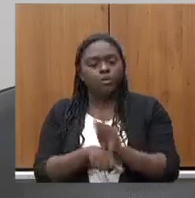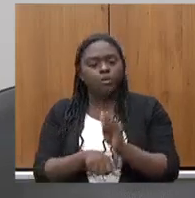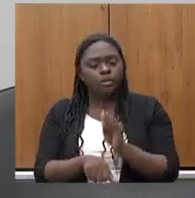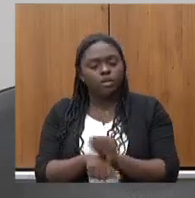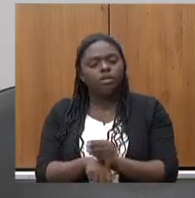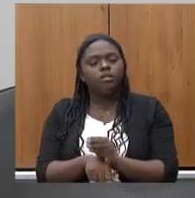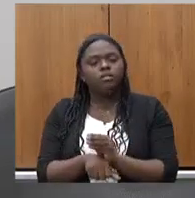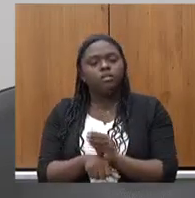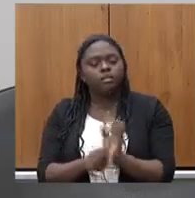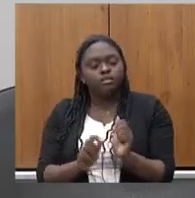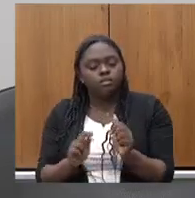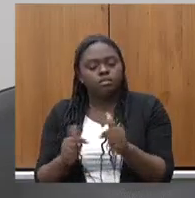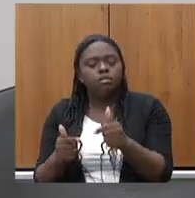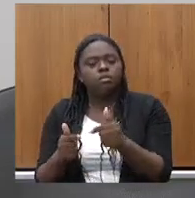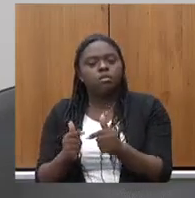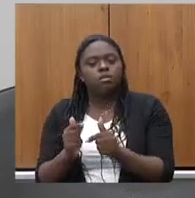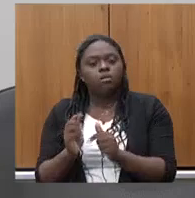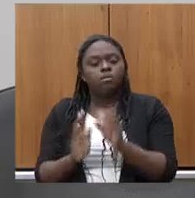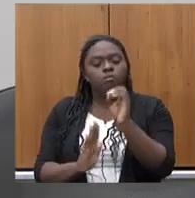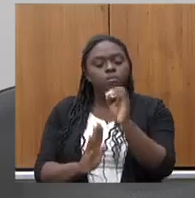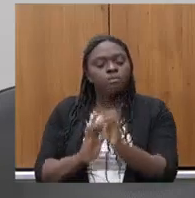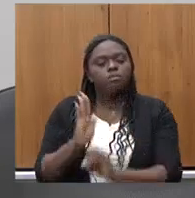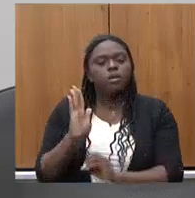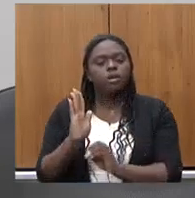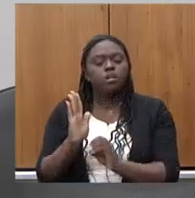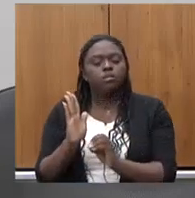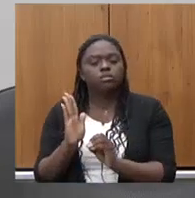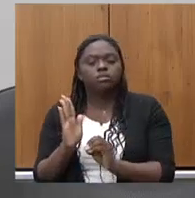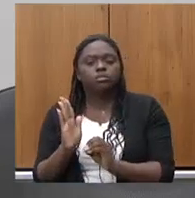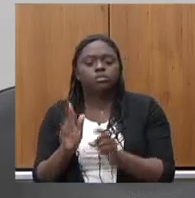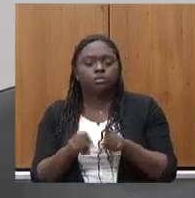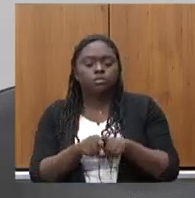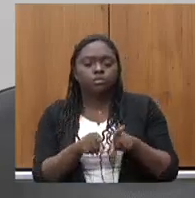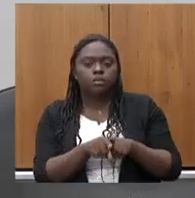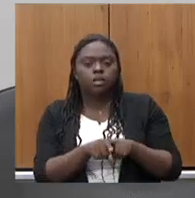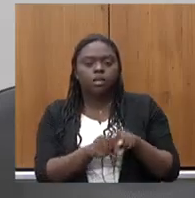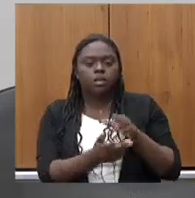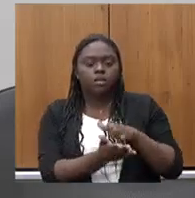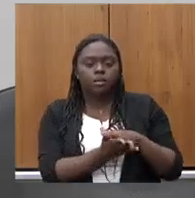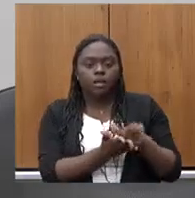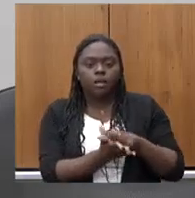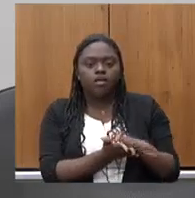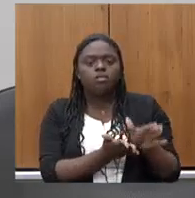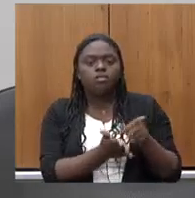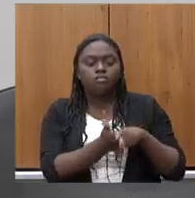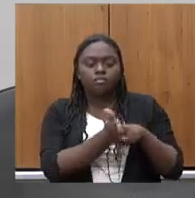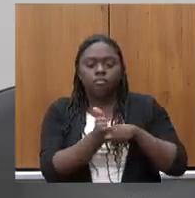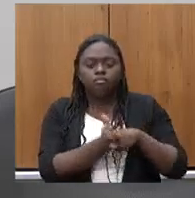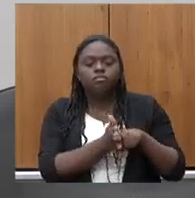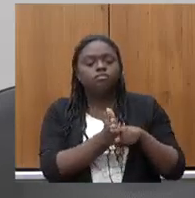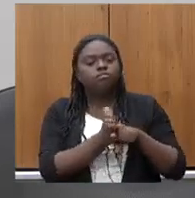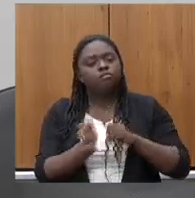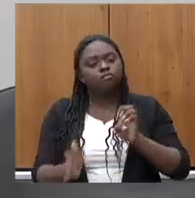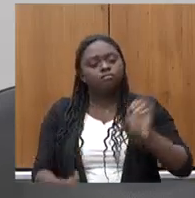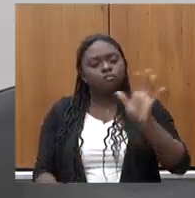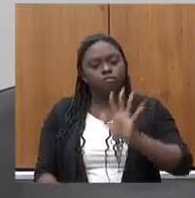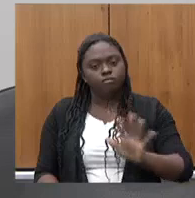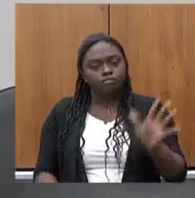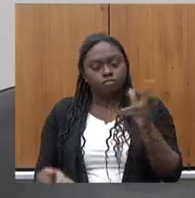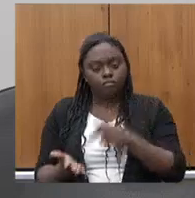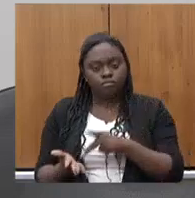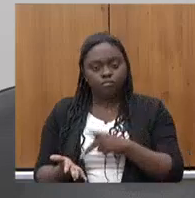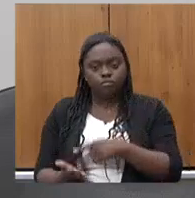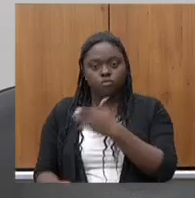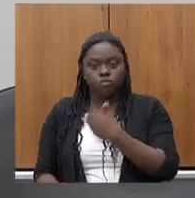pegar a execução do orçamento em relação ao investimento de pesquisa no nosso estado de fato do